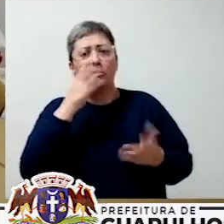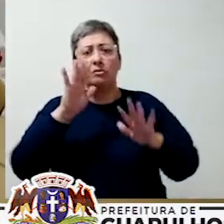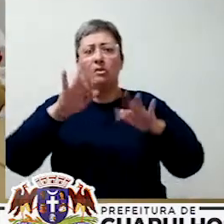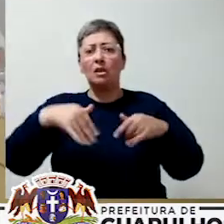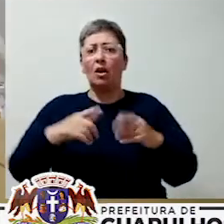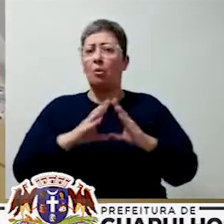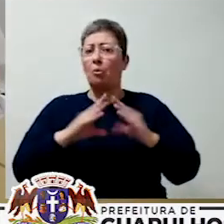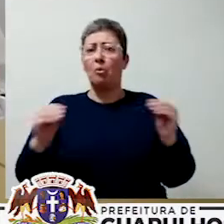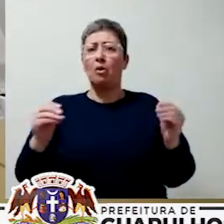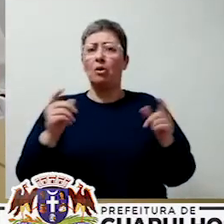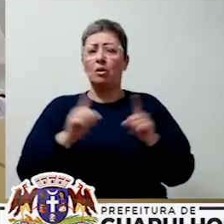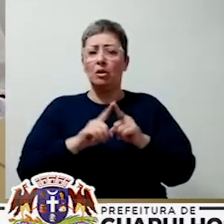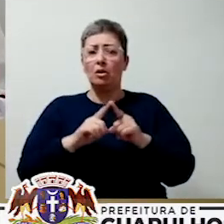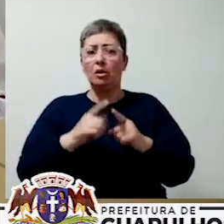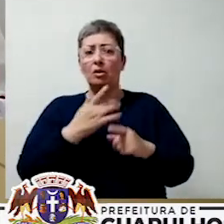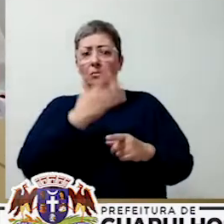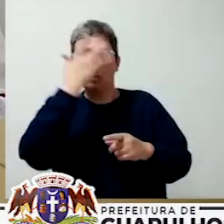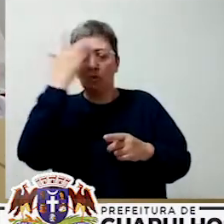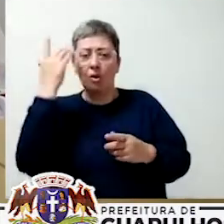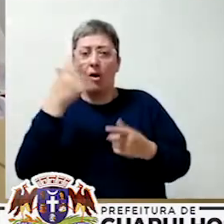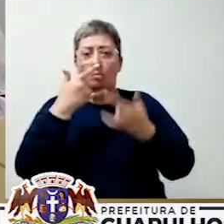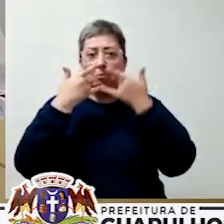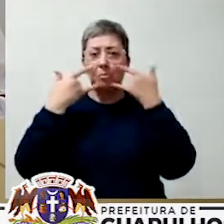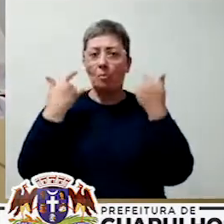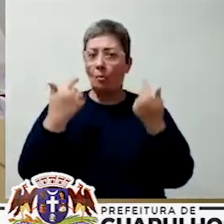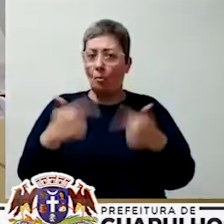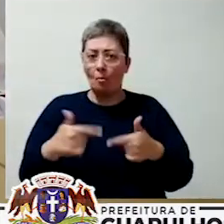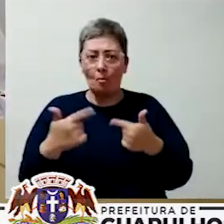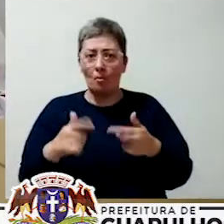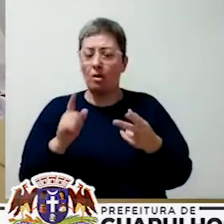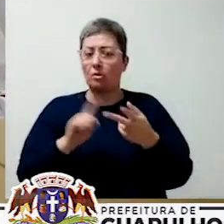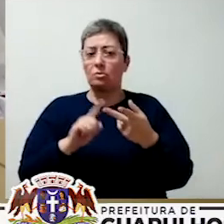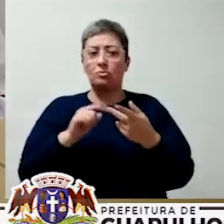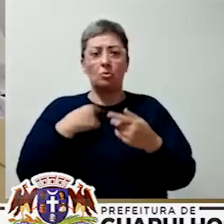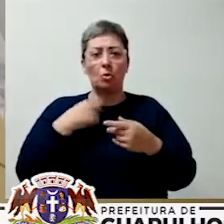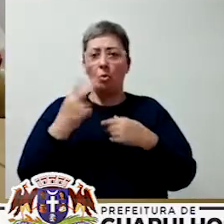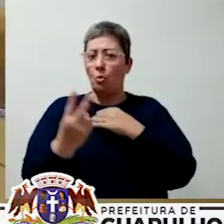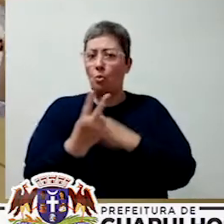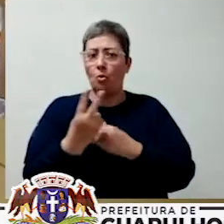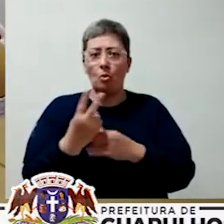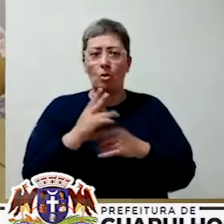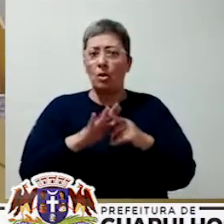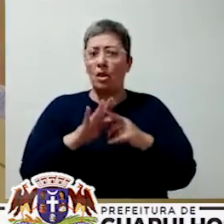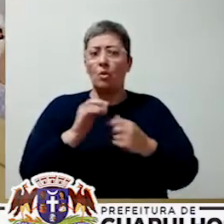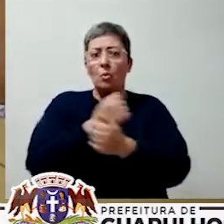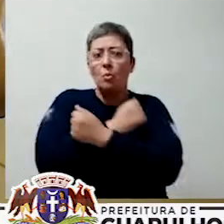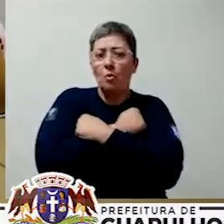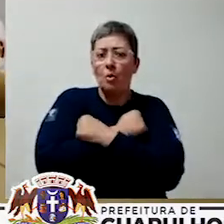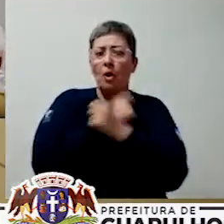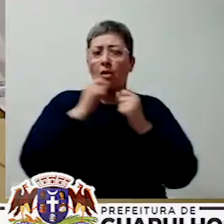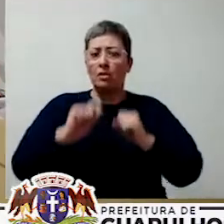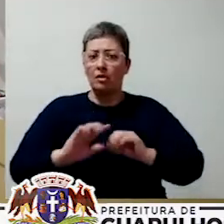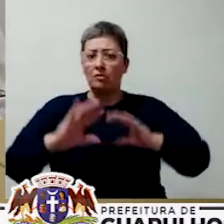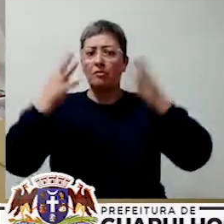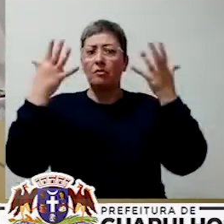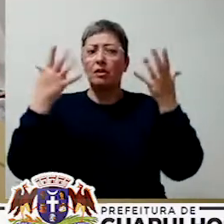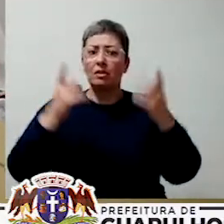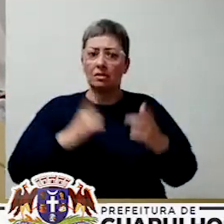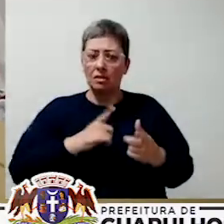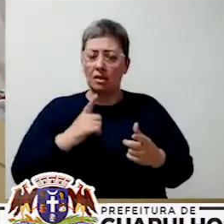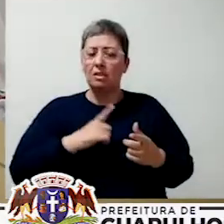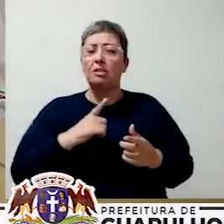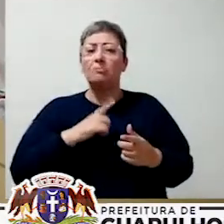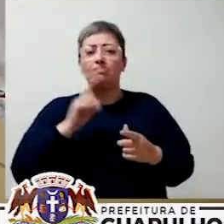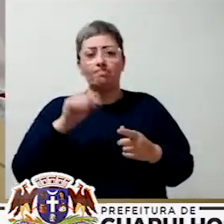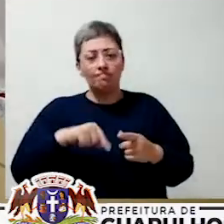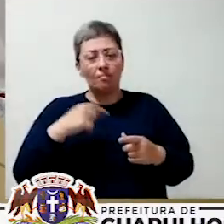já foi embora. Então, gente está vendo gente sem máscara. Sim. está vendo gente que não está se cuidando, que está... Se abraçando, fazendo festas. E isso é uma